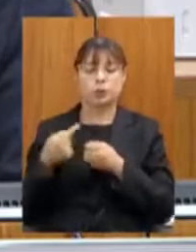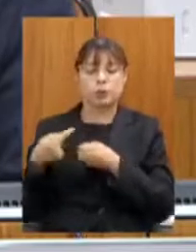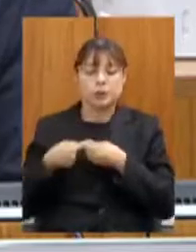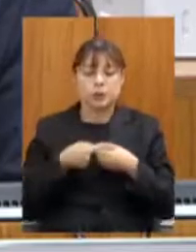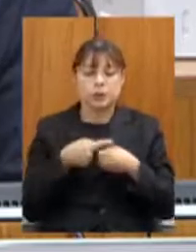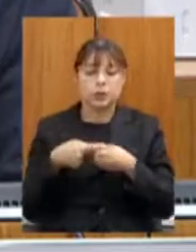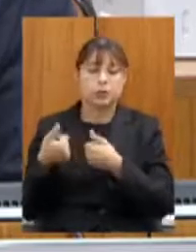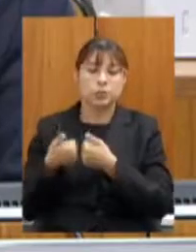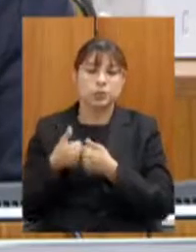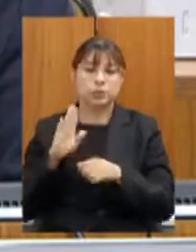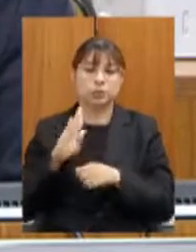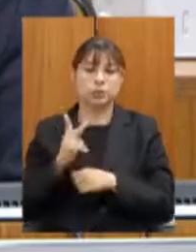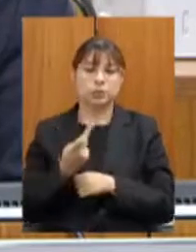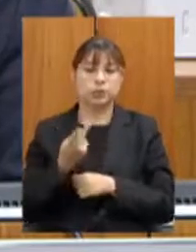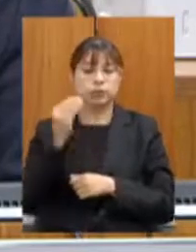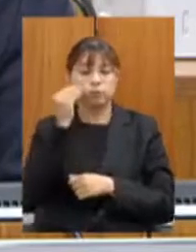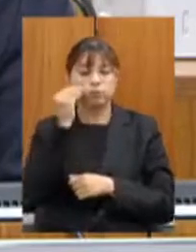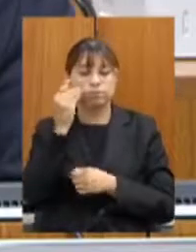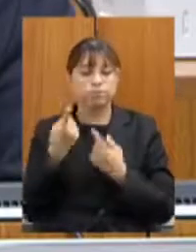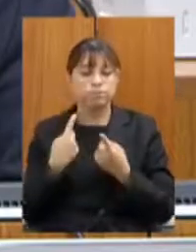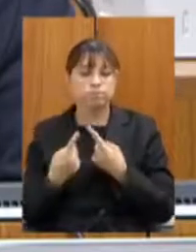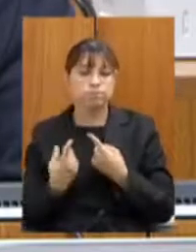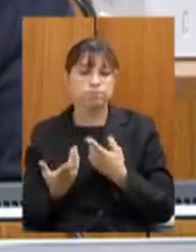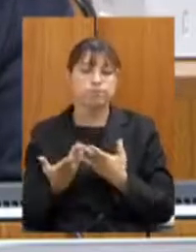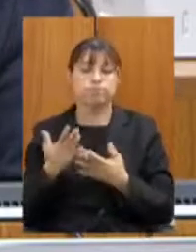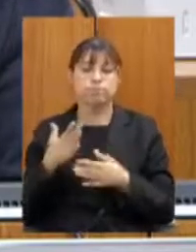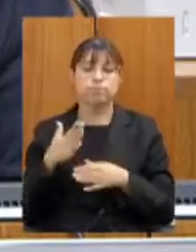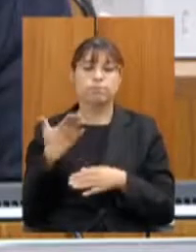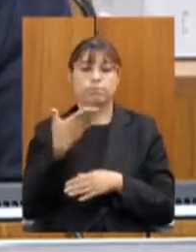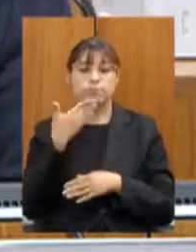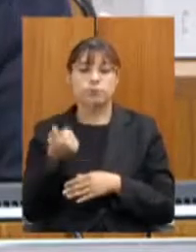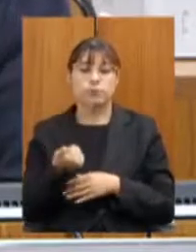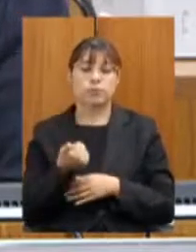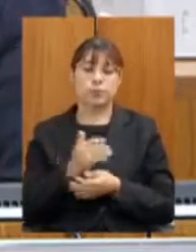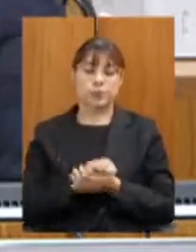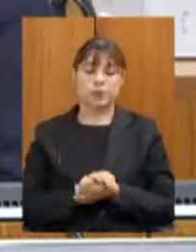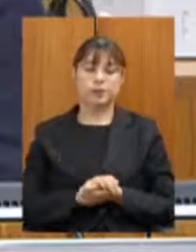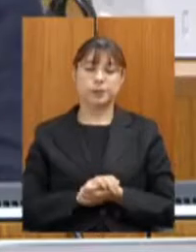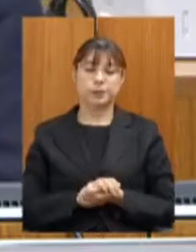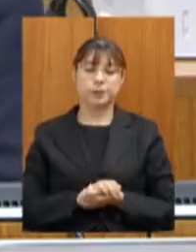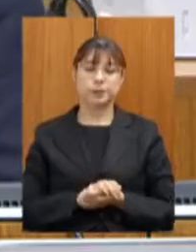o fluxo, para torná-lo mais racional e também mais sustentável.